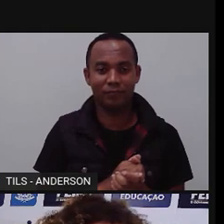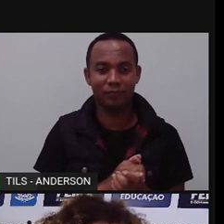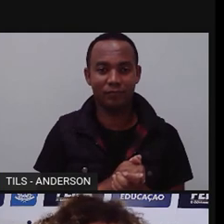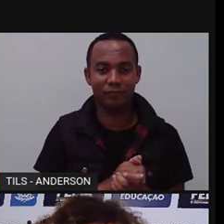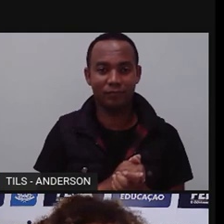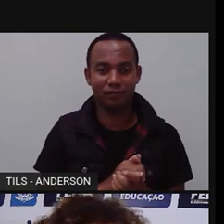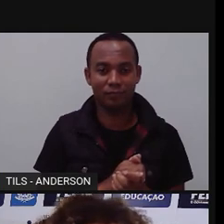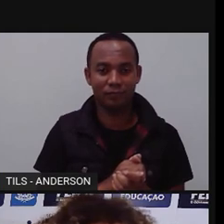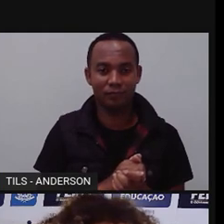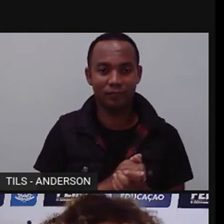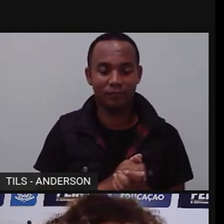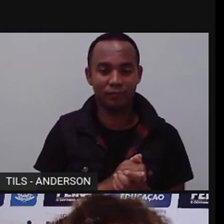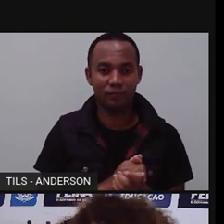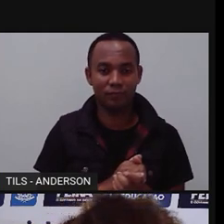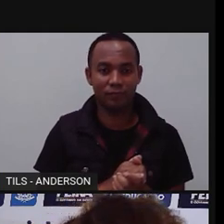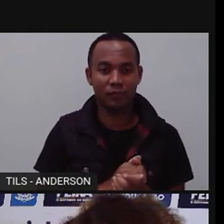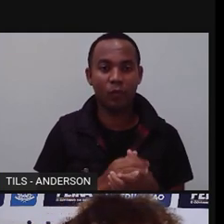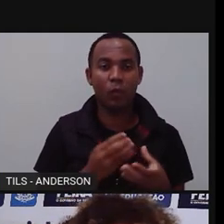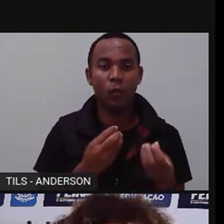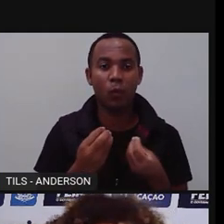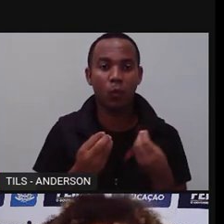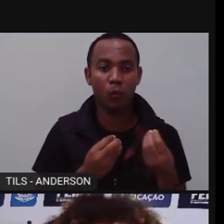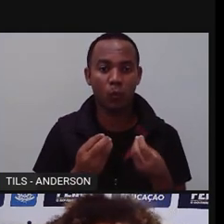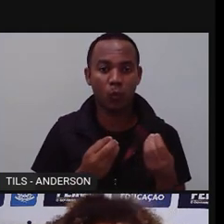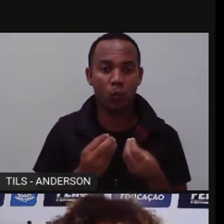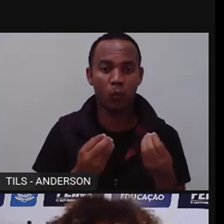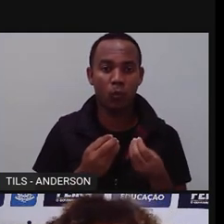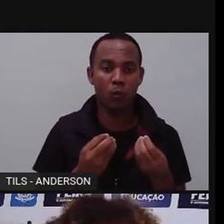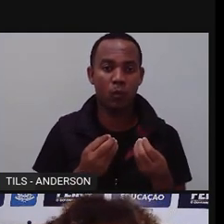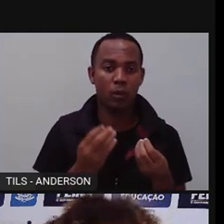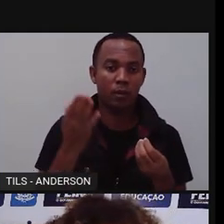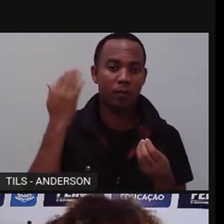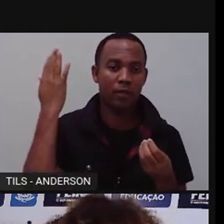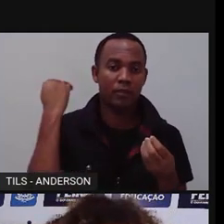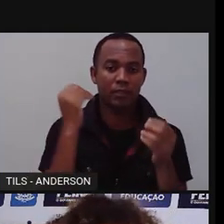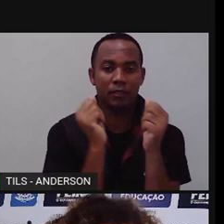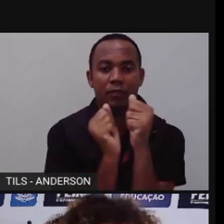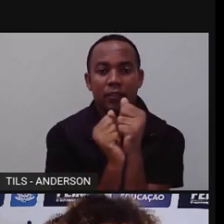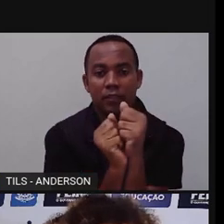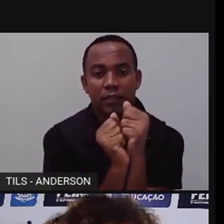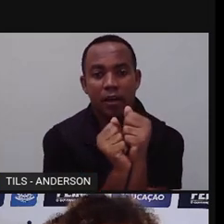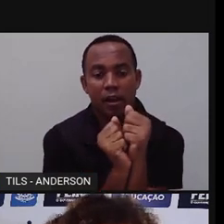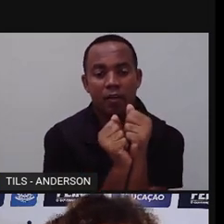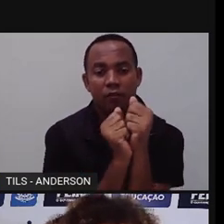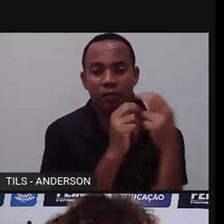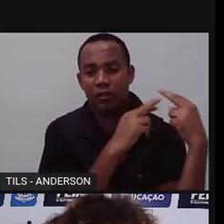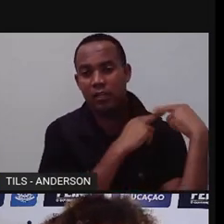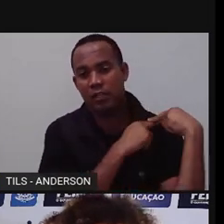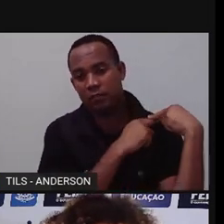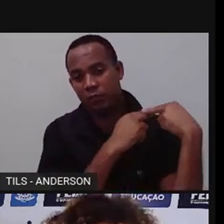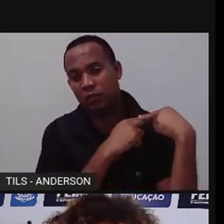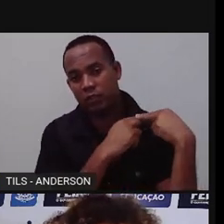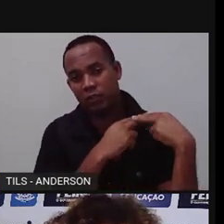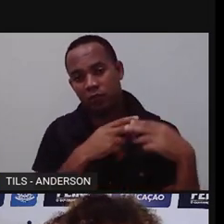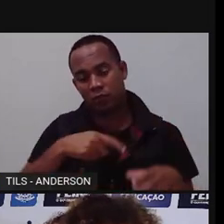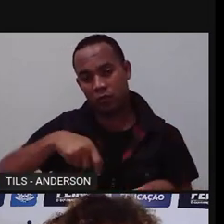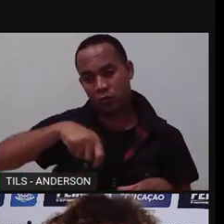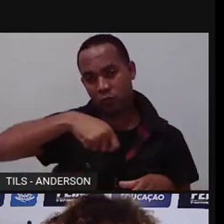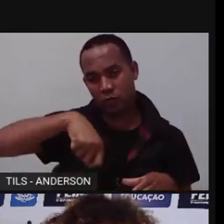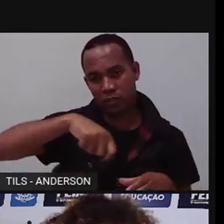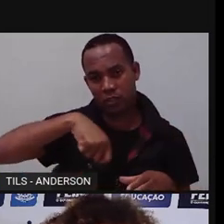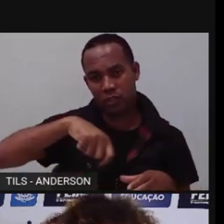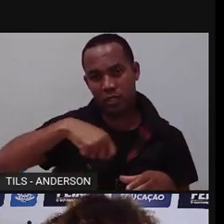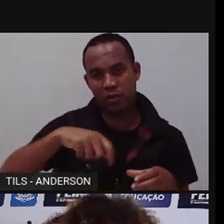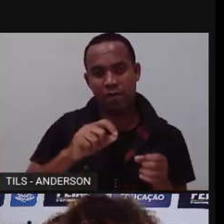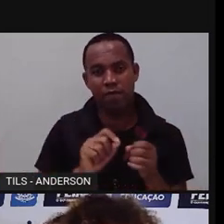Vamos lá. O fato, né? De as escravas africanas terem sido responsáveis pela cozinha dos engenhos,